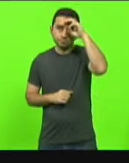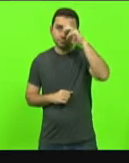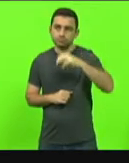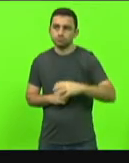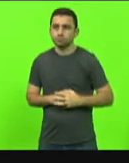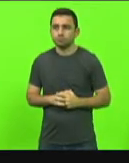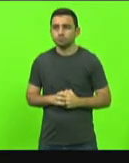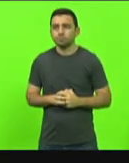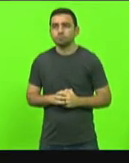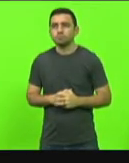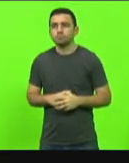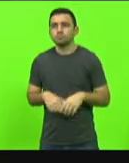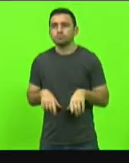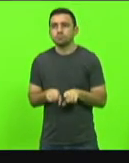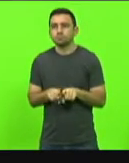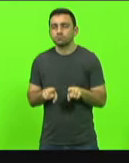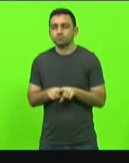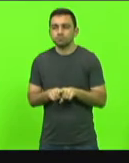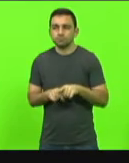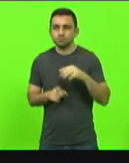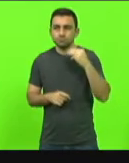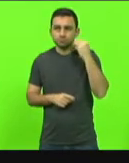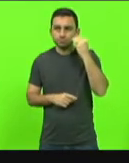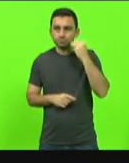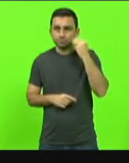Como vota a deputada Marlene Fengler?